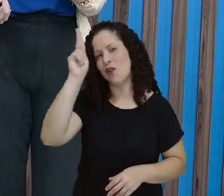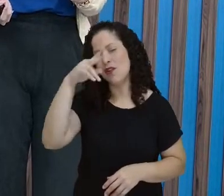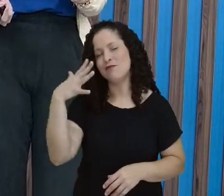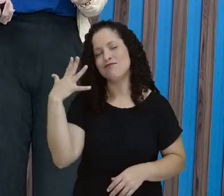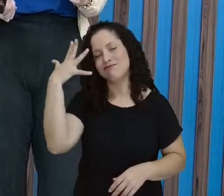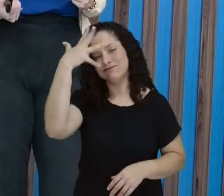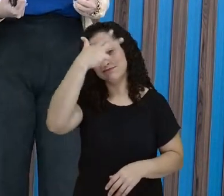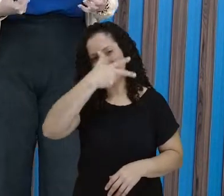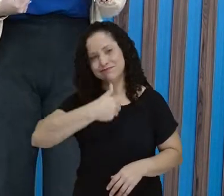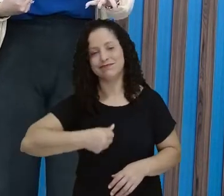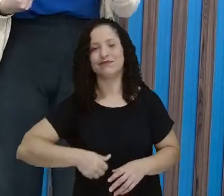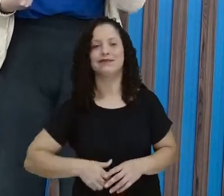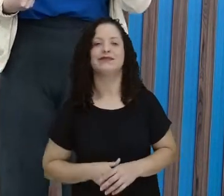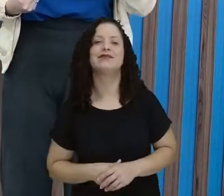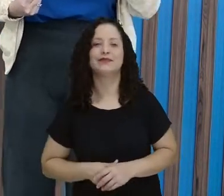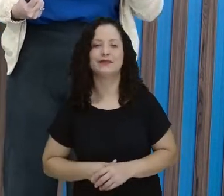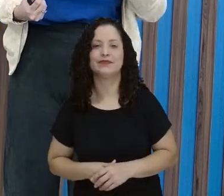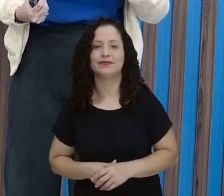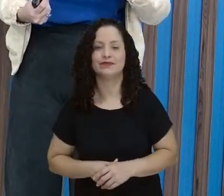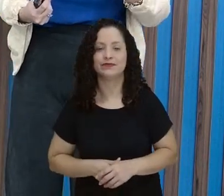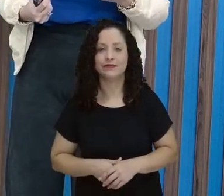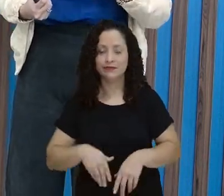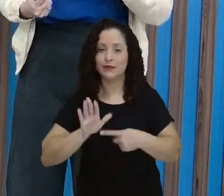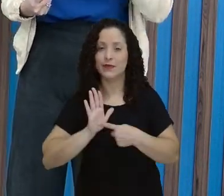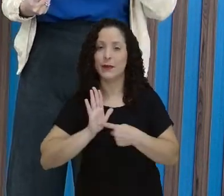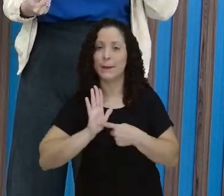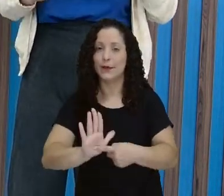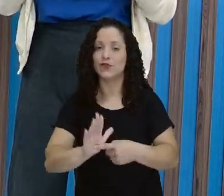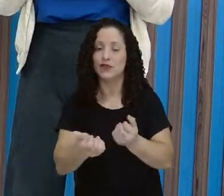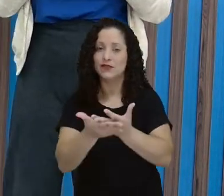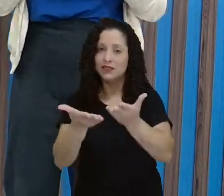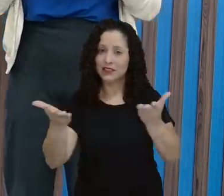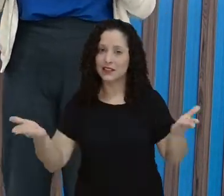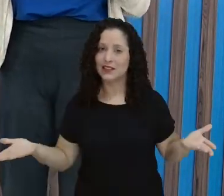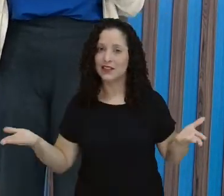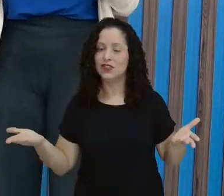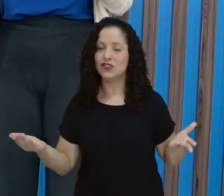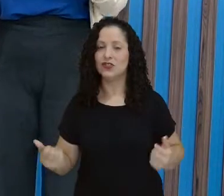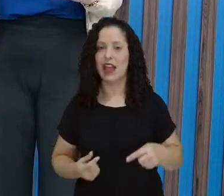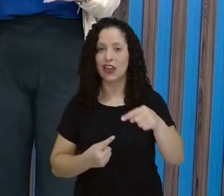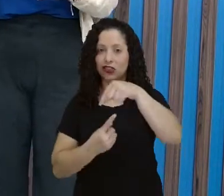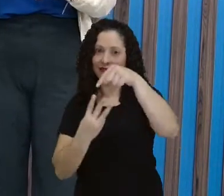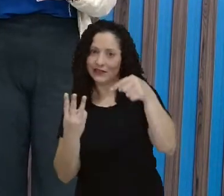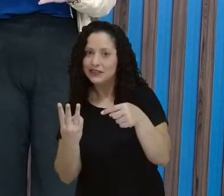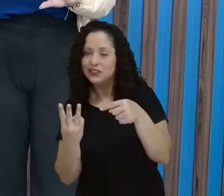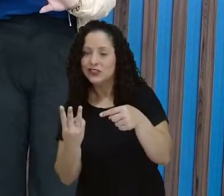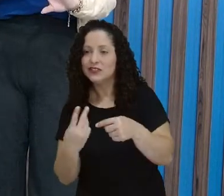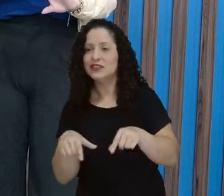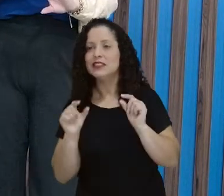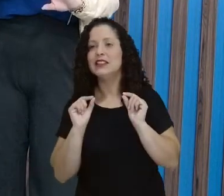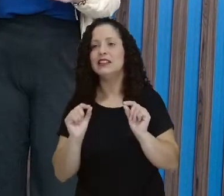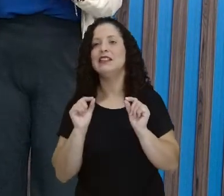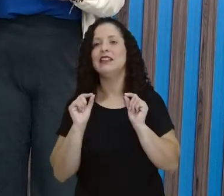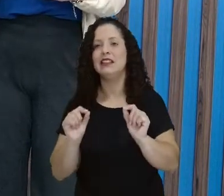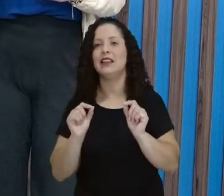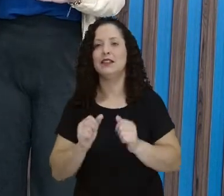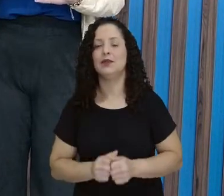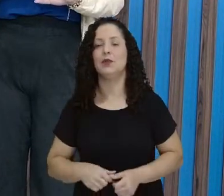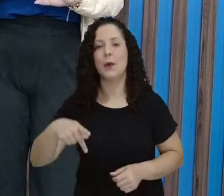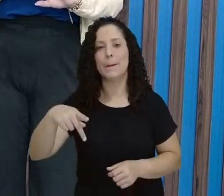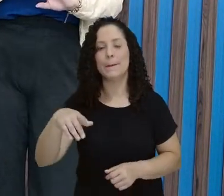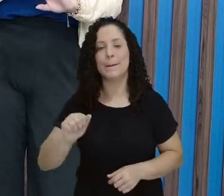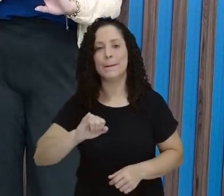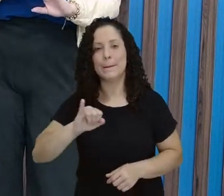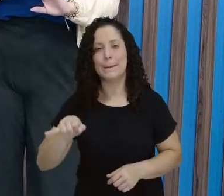bonita que eles retratam. Então, eu não mostrei para vocês aquelas três citações ali, que eram o pajé, a